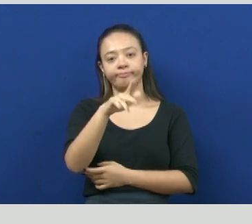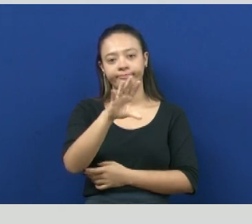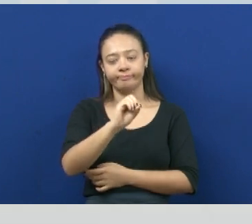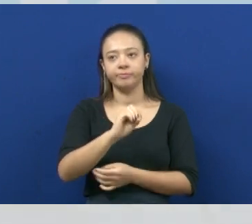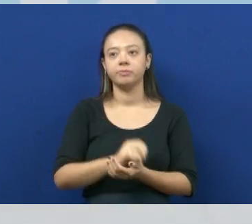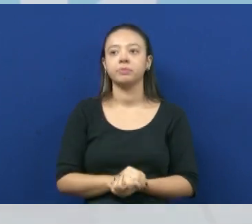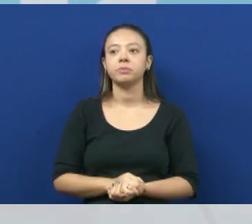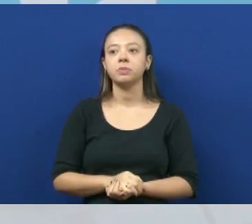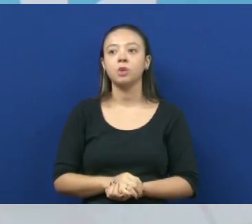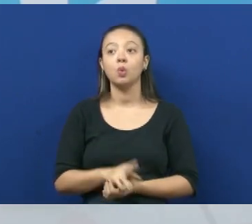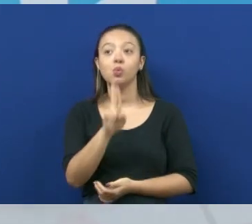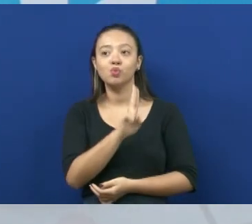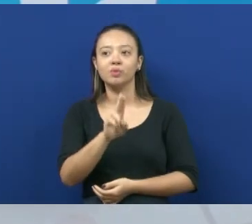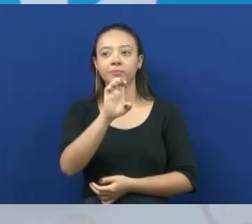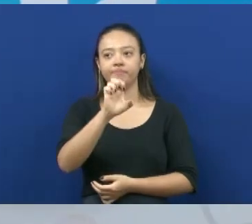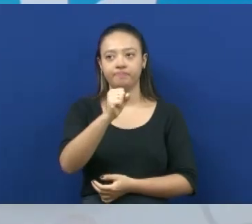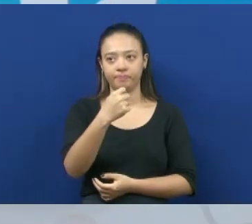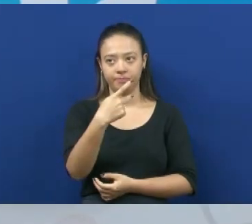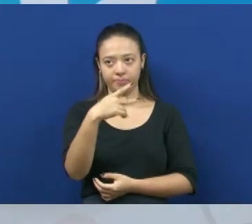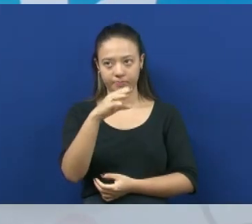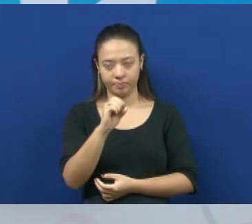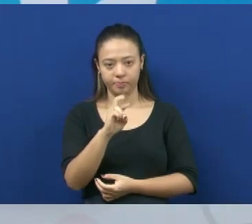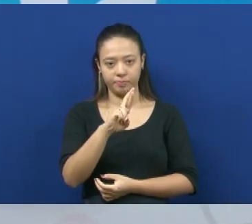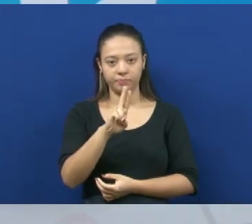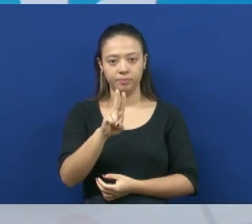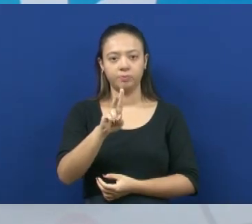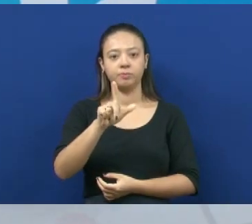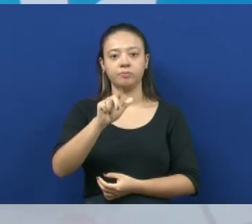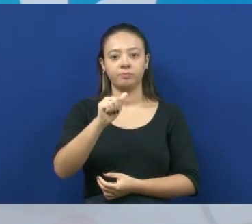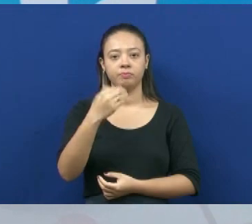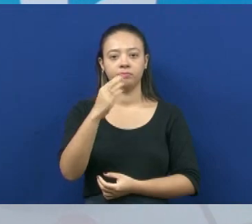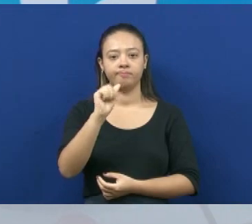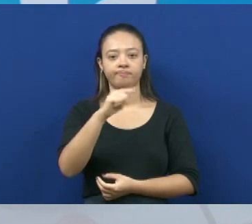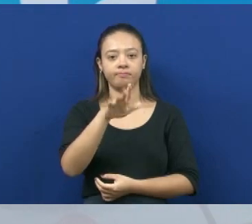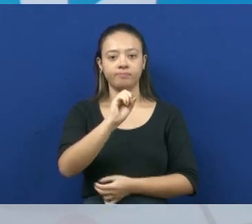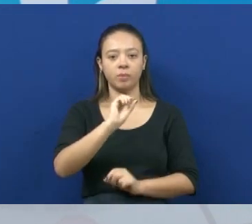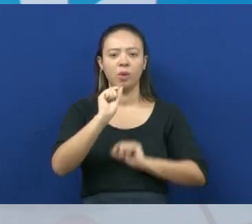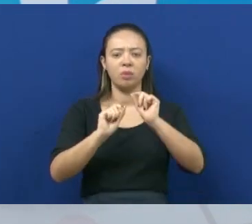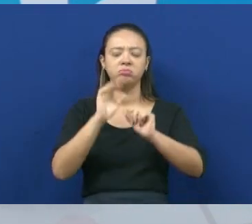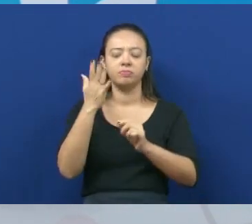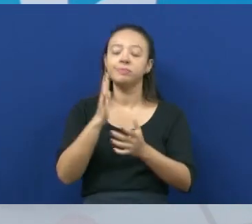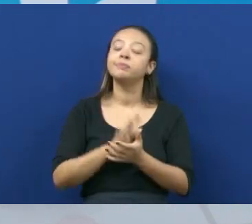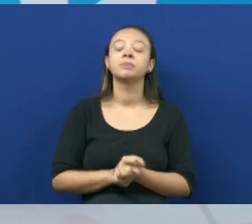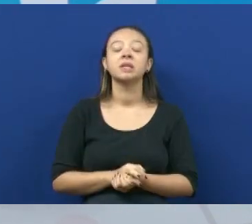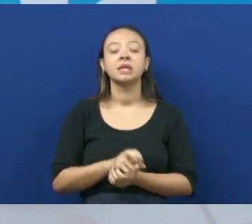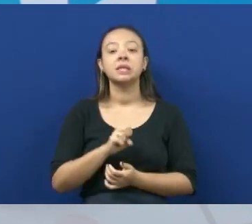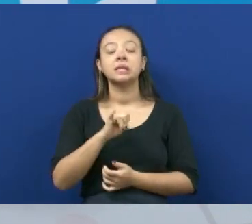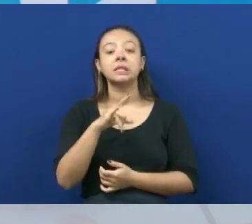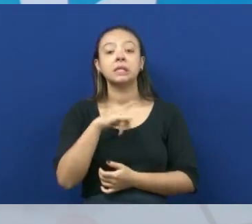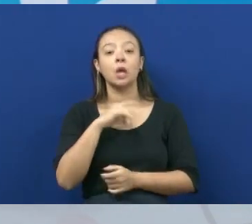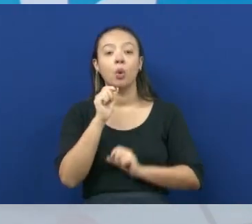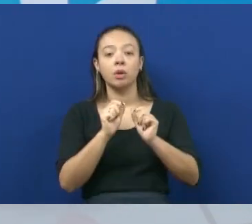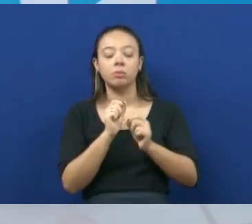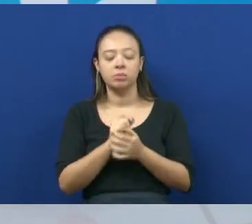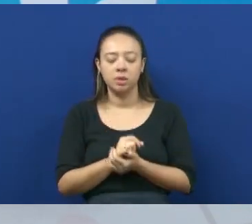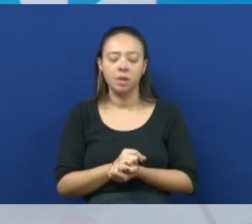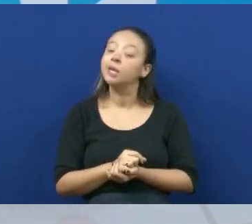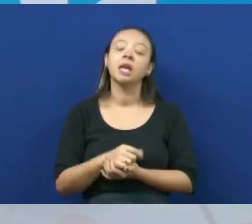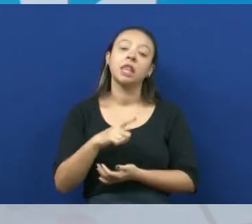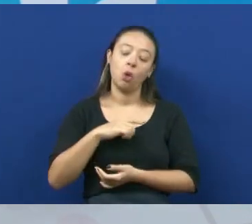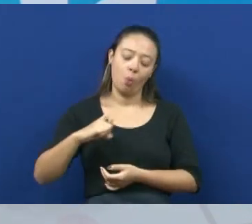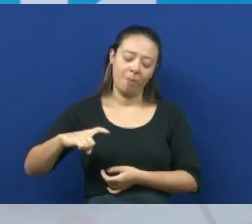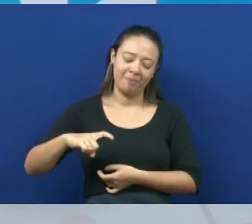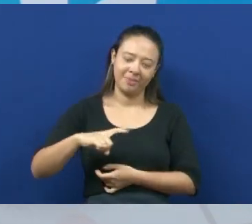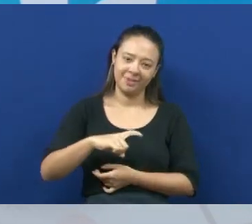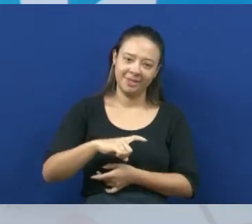Quando ela se encontra em um ambiente inóspito, em um ambiente que não é agradável a ela.